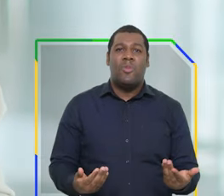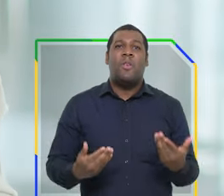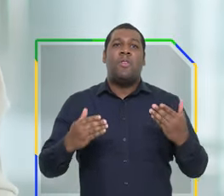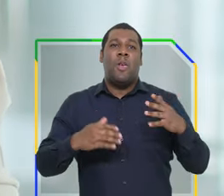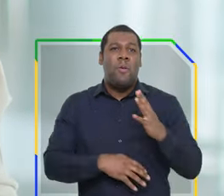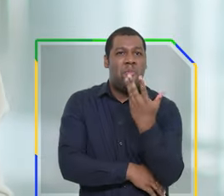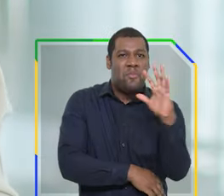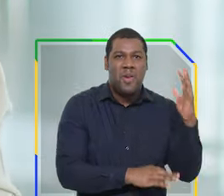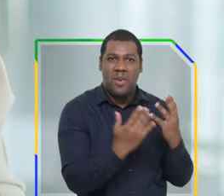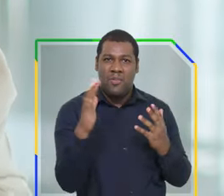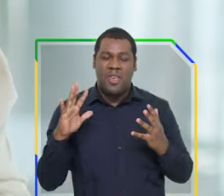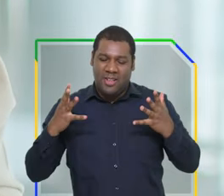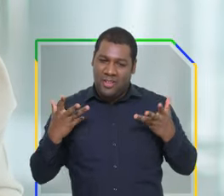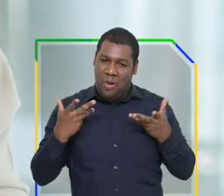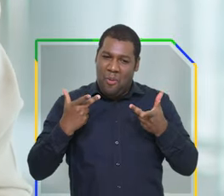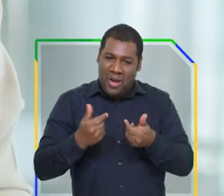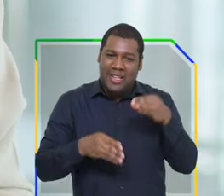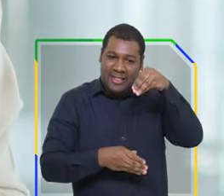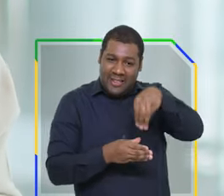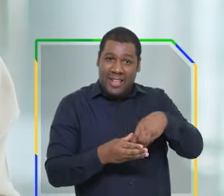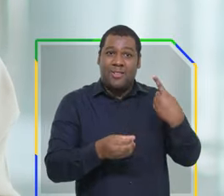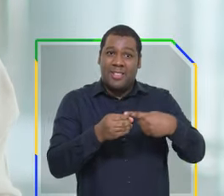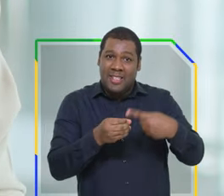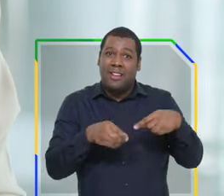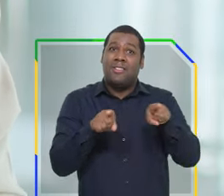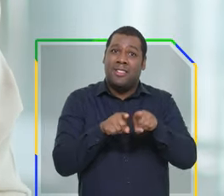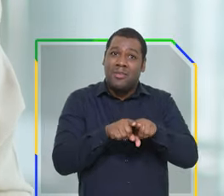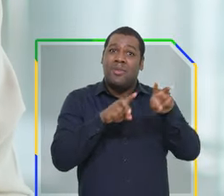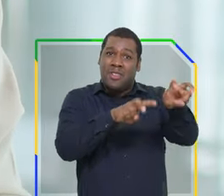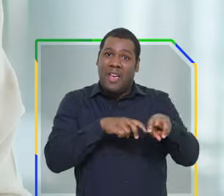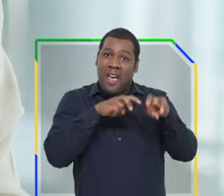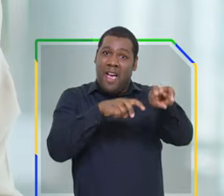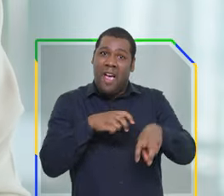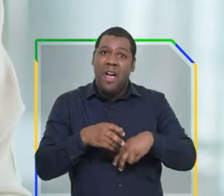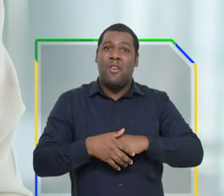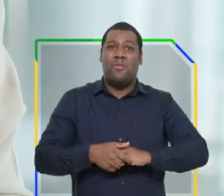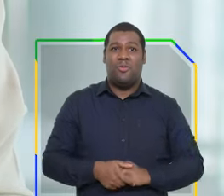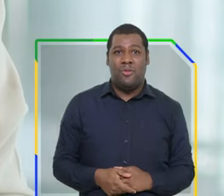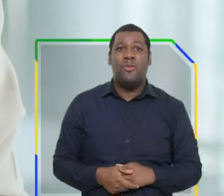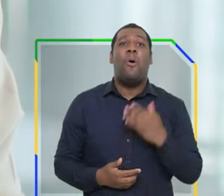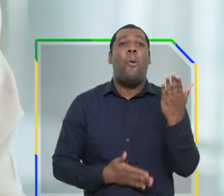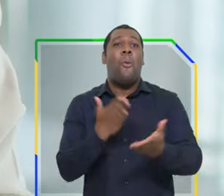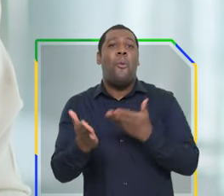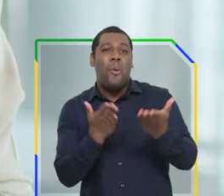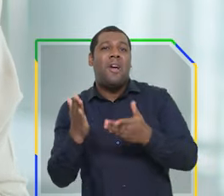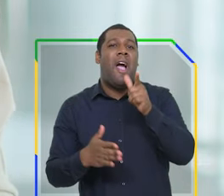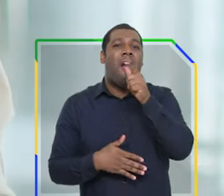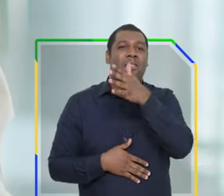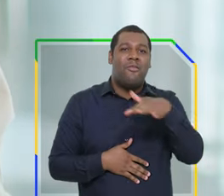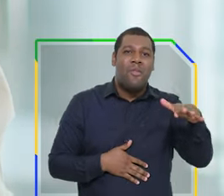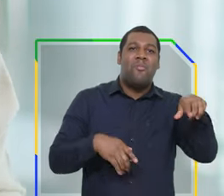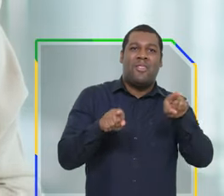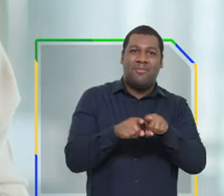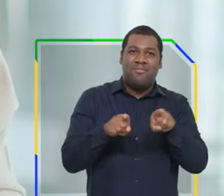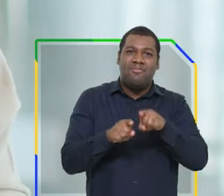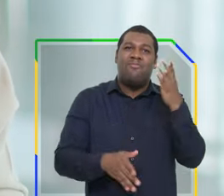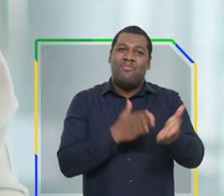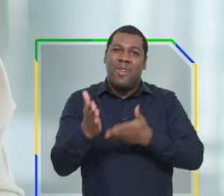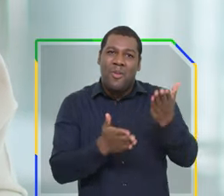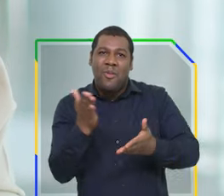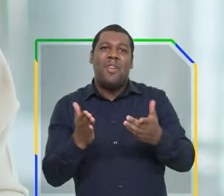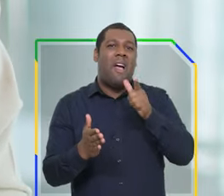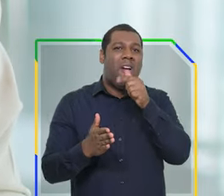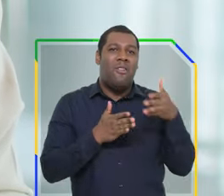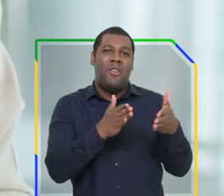ambiental nas cidades e no campo, de cuidados com os recursos hídricos e o oceano, de busca de